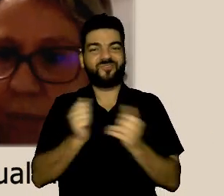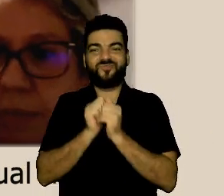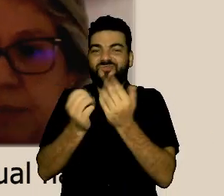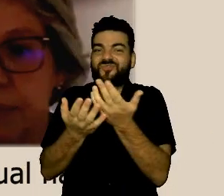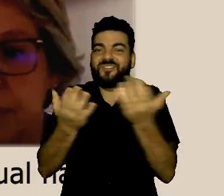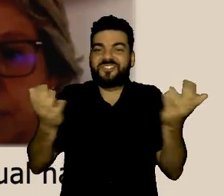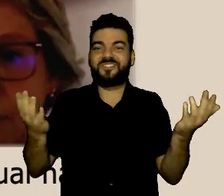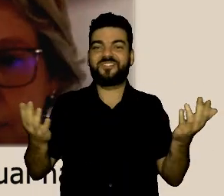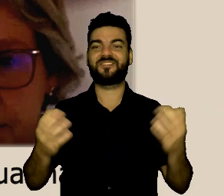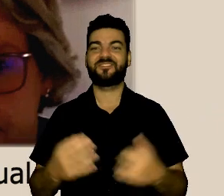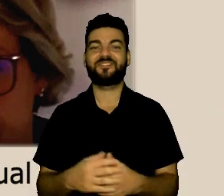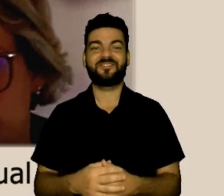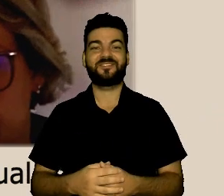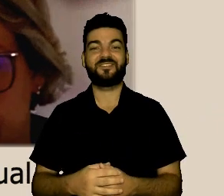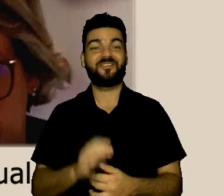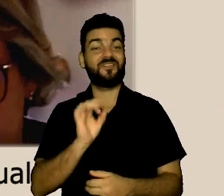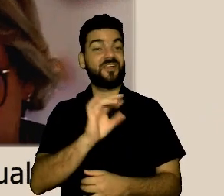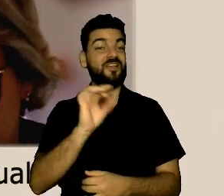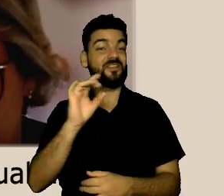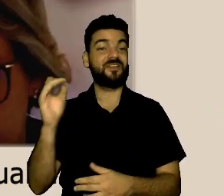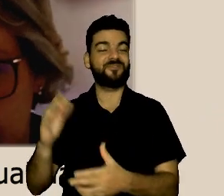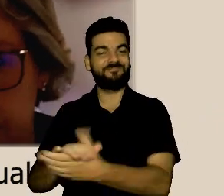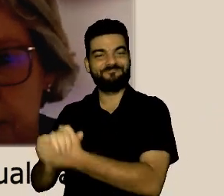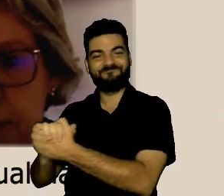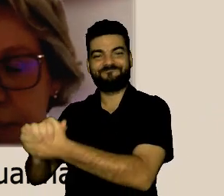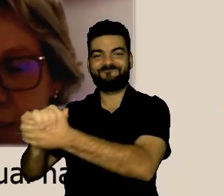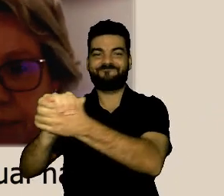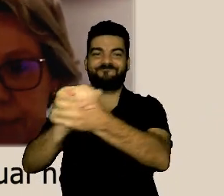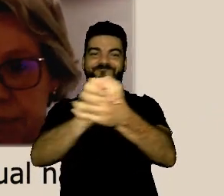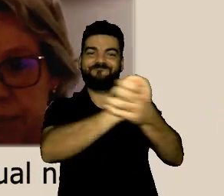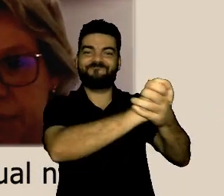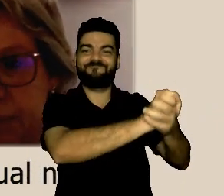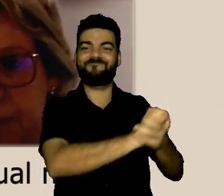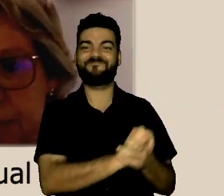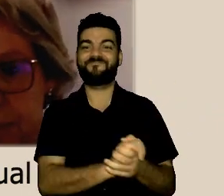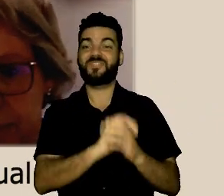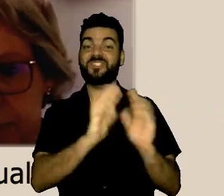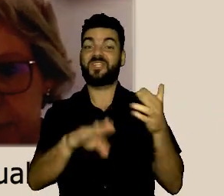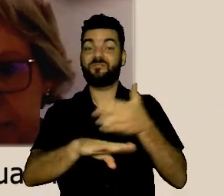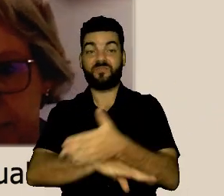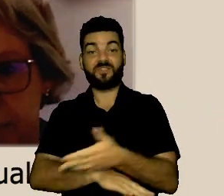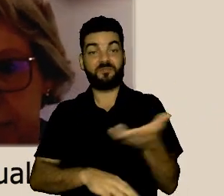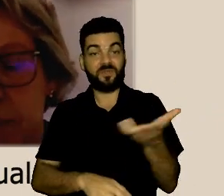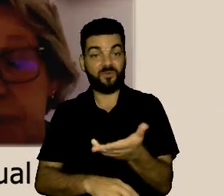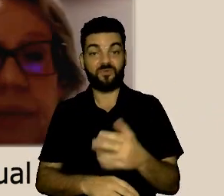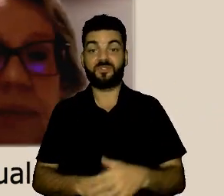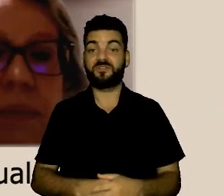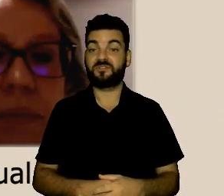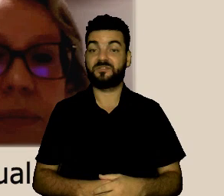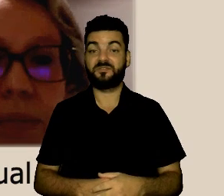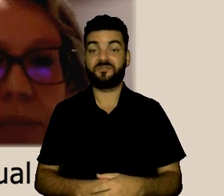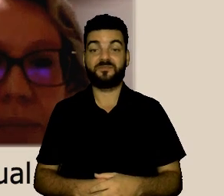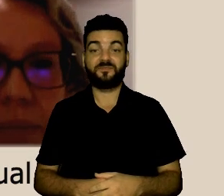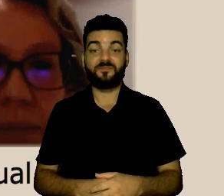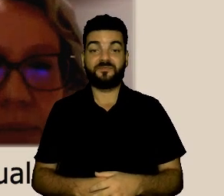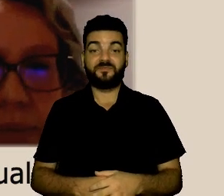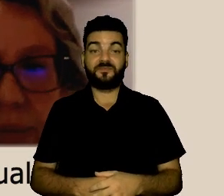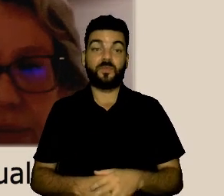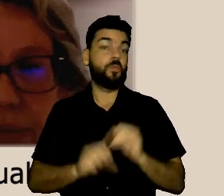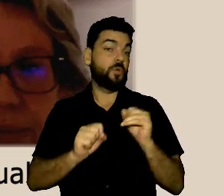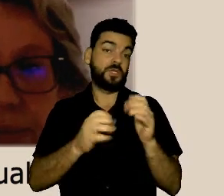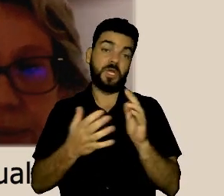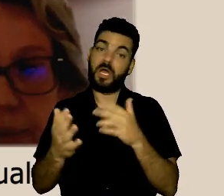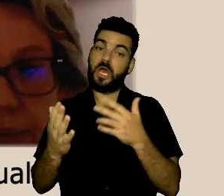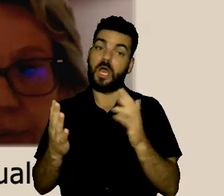demais participantes, tanto aqueles que vão interagir aqui conosco, como também os